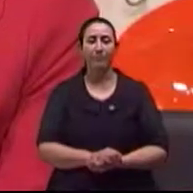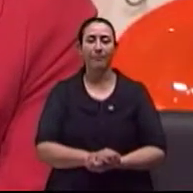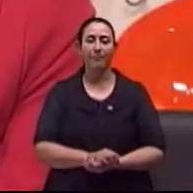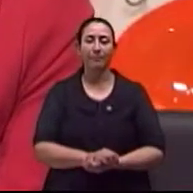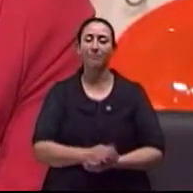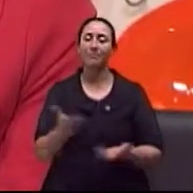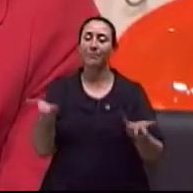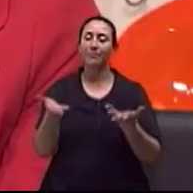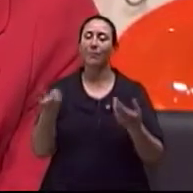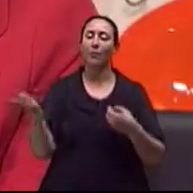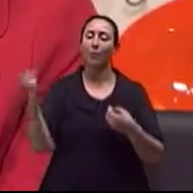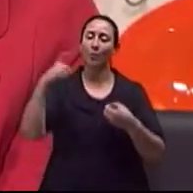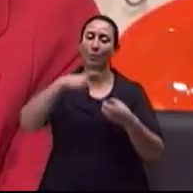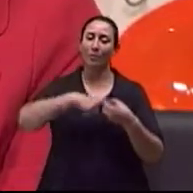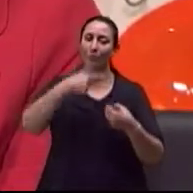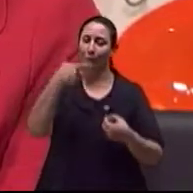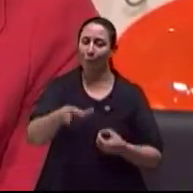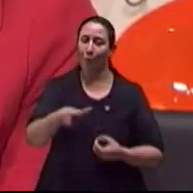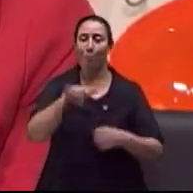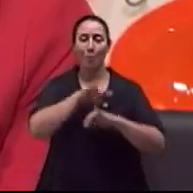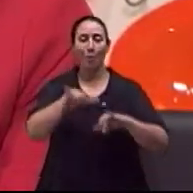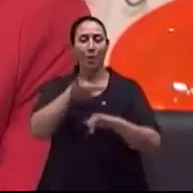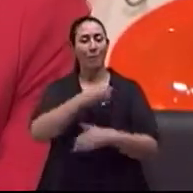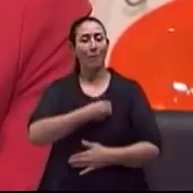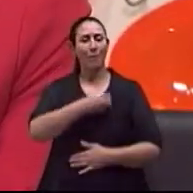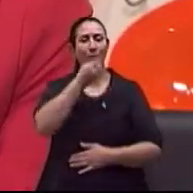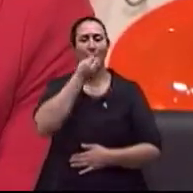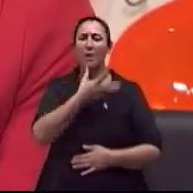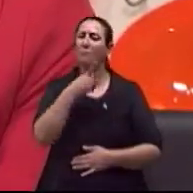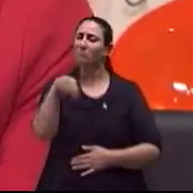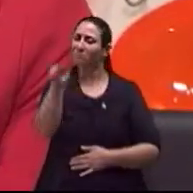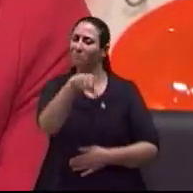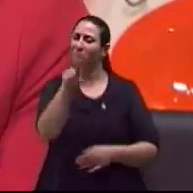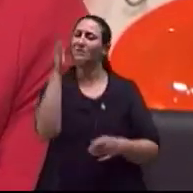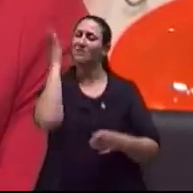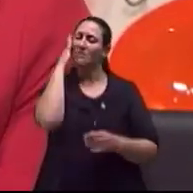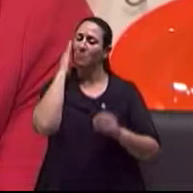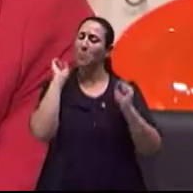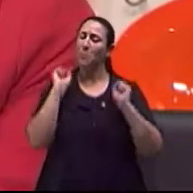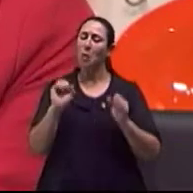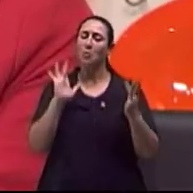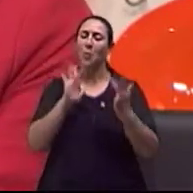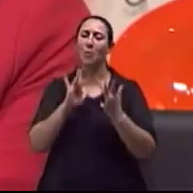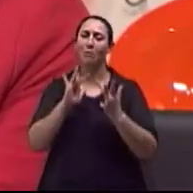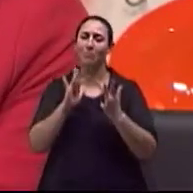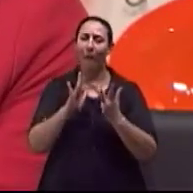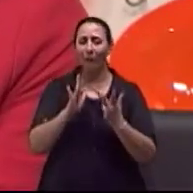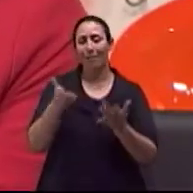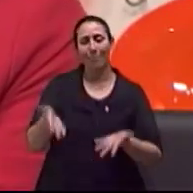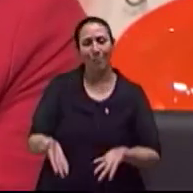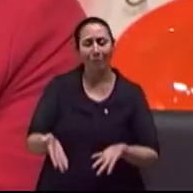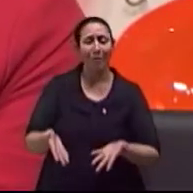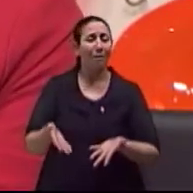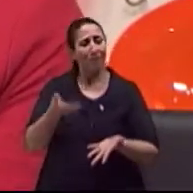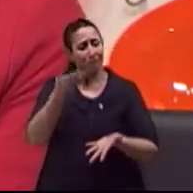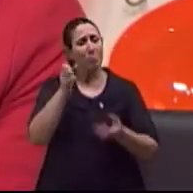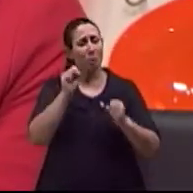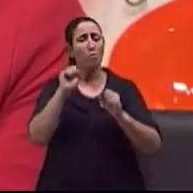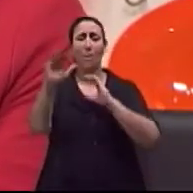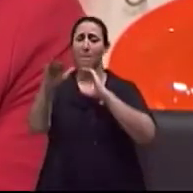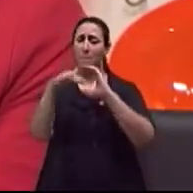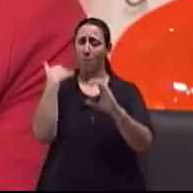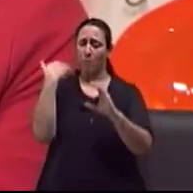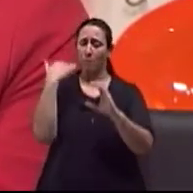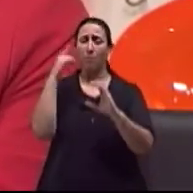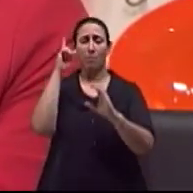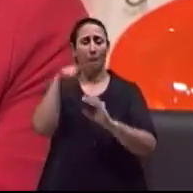Estamos de volta com o nosso Viva Bem de hoje e você já sabe que pode ter uma conexão direta com a gente através do